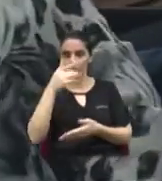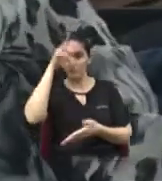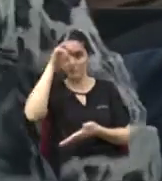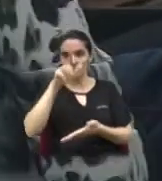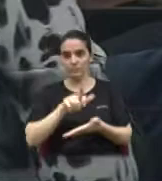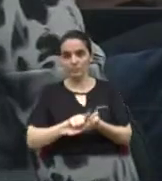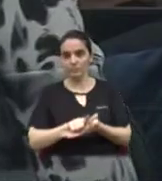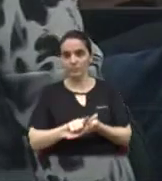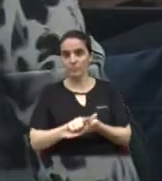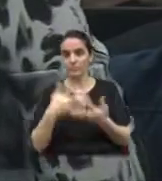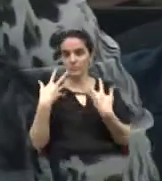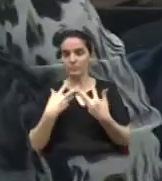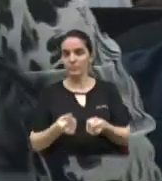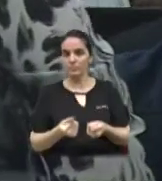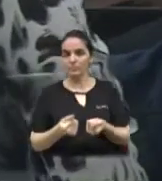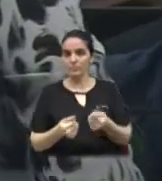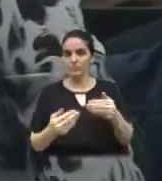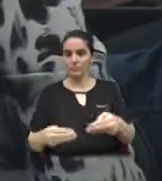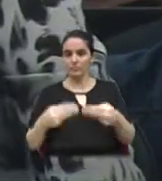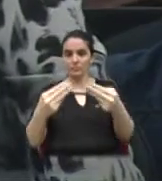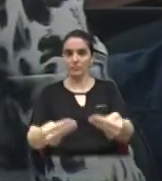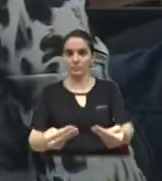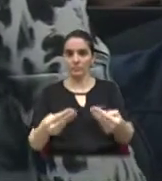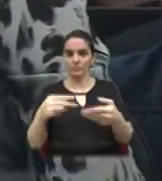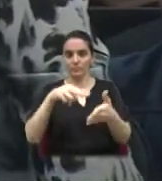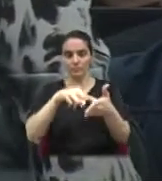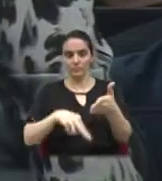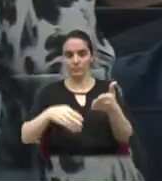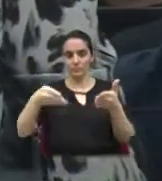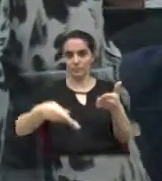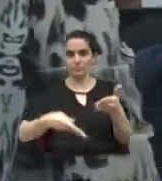para que a minha moção seja lida no dia de hoje.